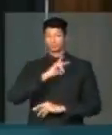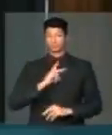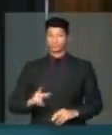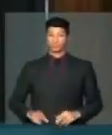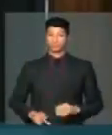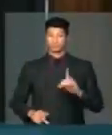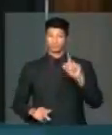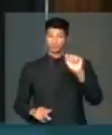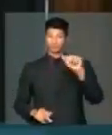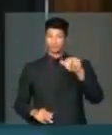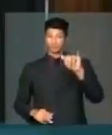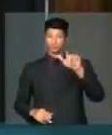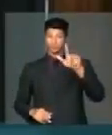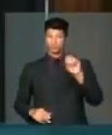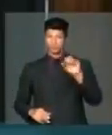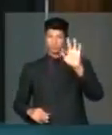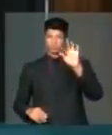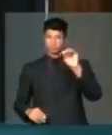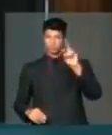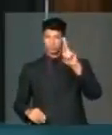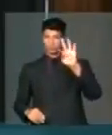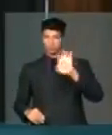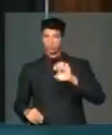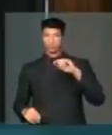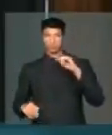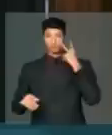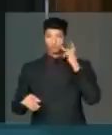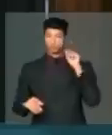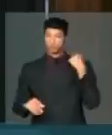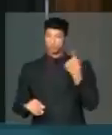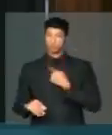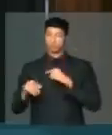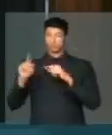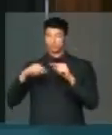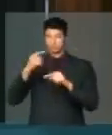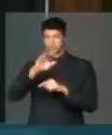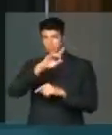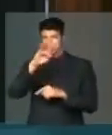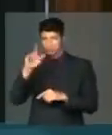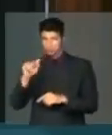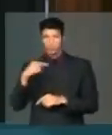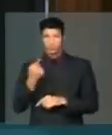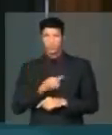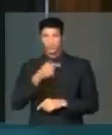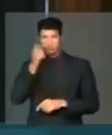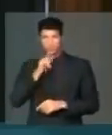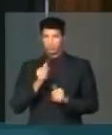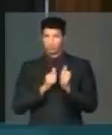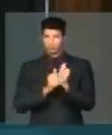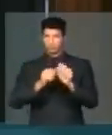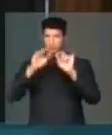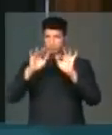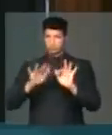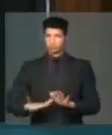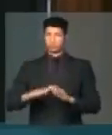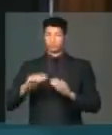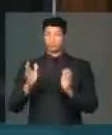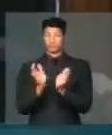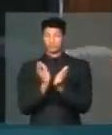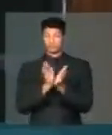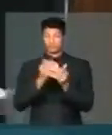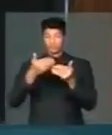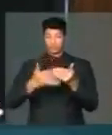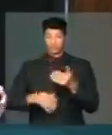presidente Danilo Forte, para que nós possamos, nos próximos dias, encaminhar um relatório preliminar a esta